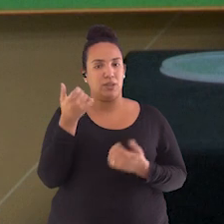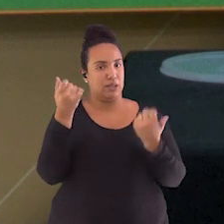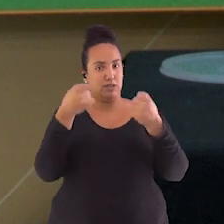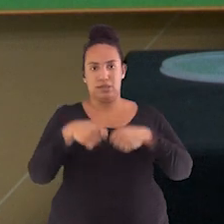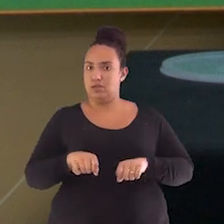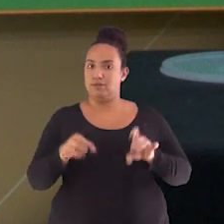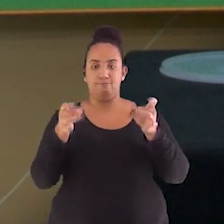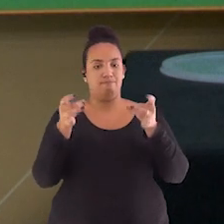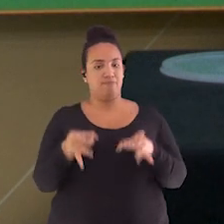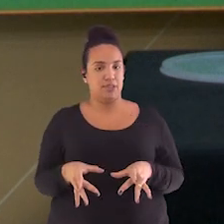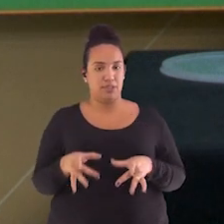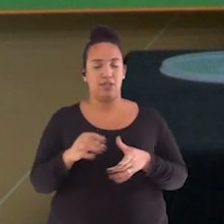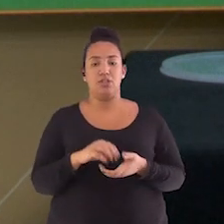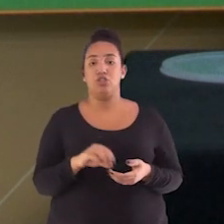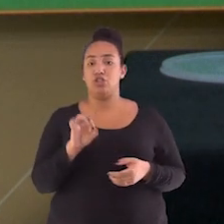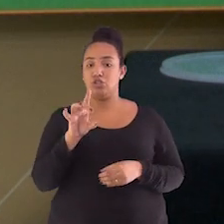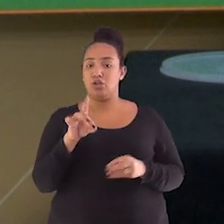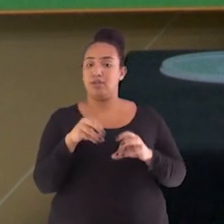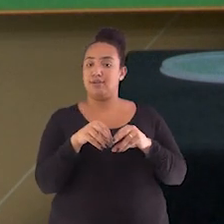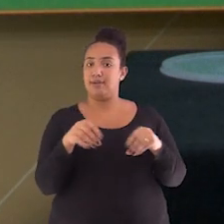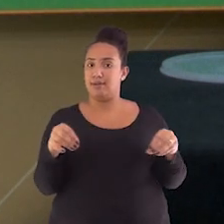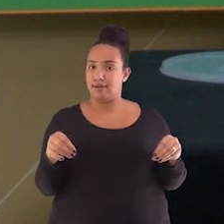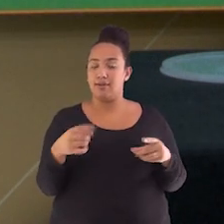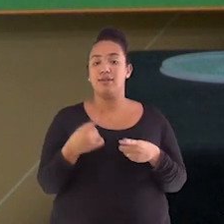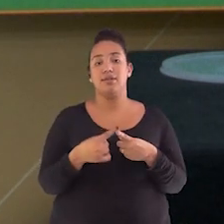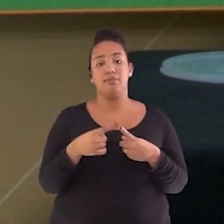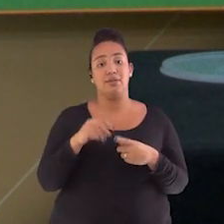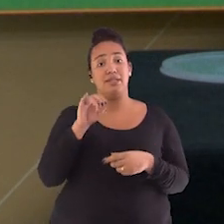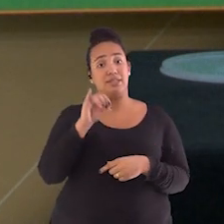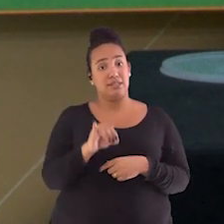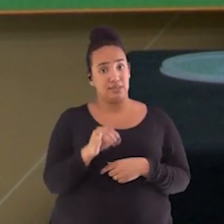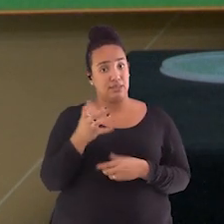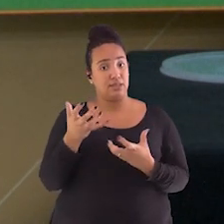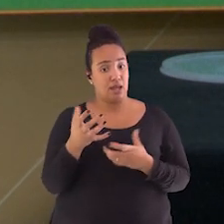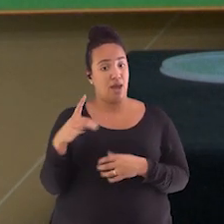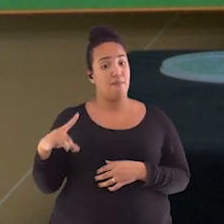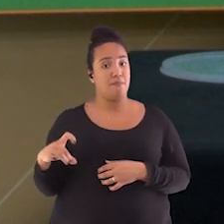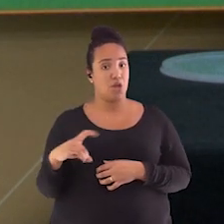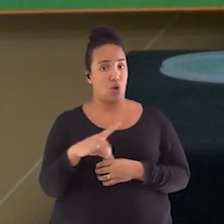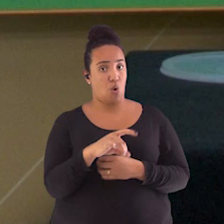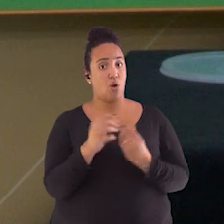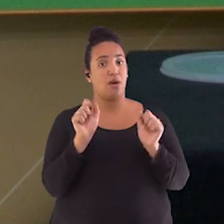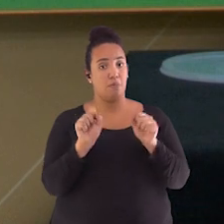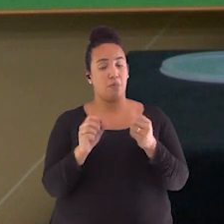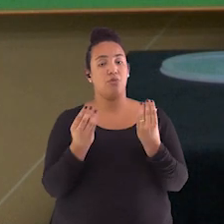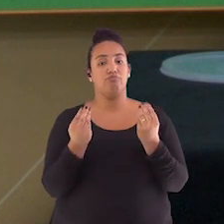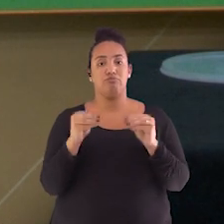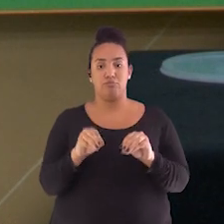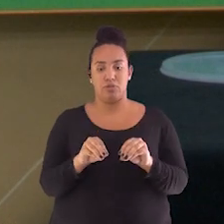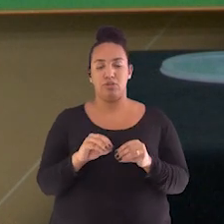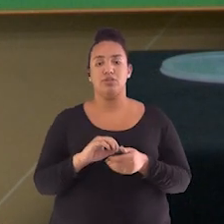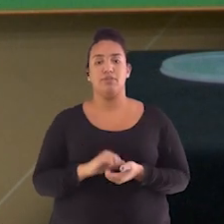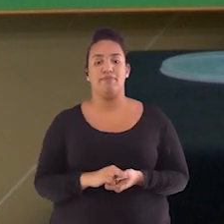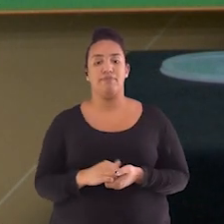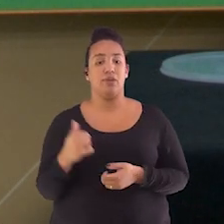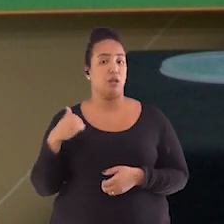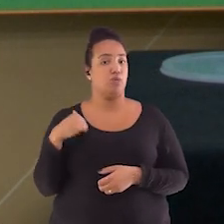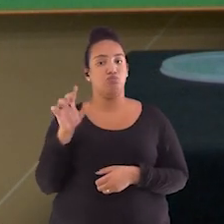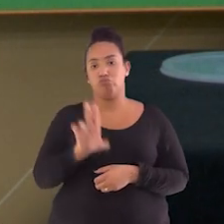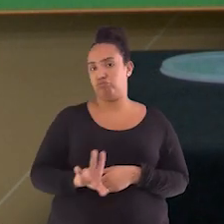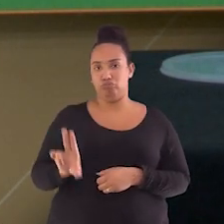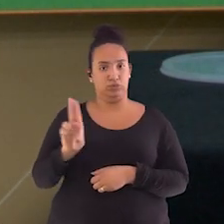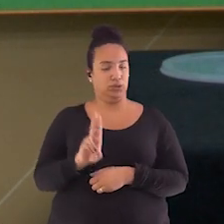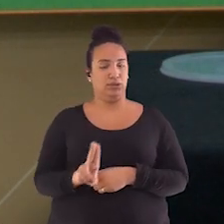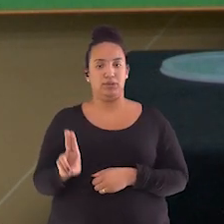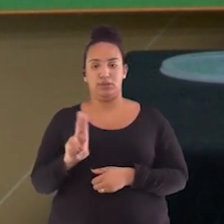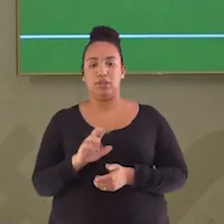parte aqui é só terra, e é a parte que vai ter as minhocas, caso você opte por colocar. Quem puder, beleza, aqui a gente não está usando e também